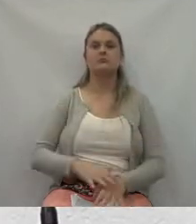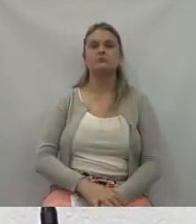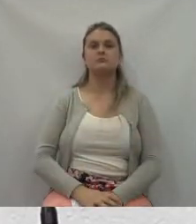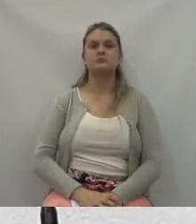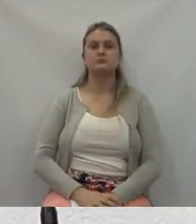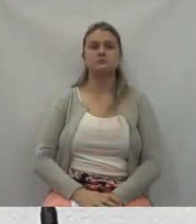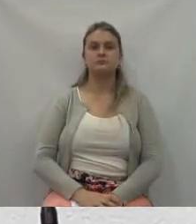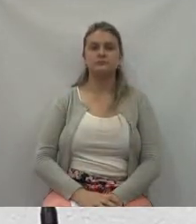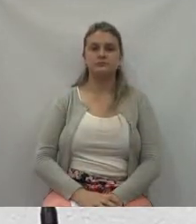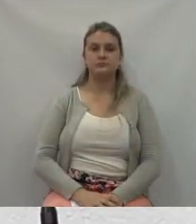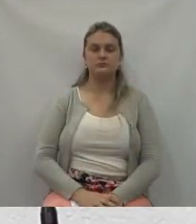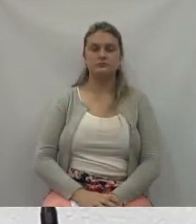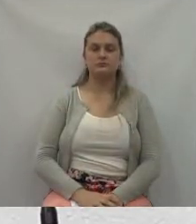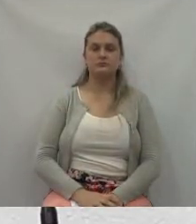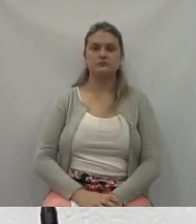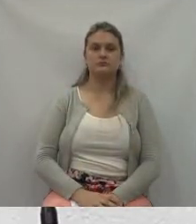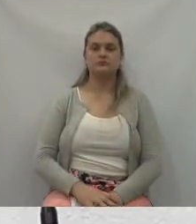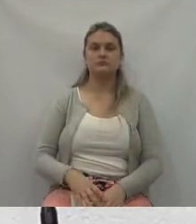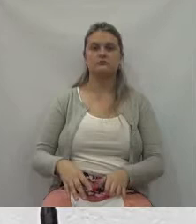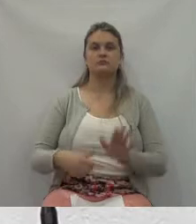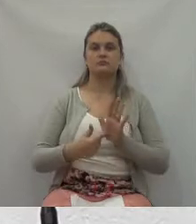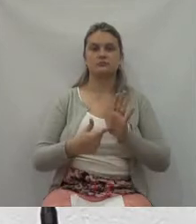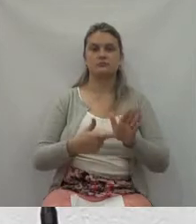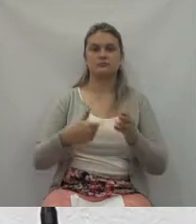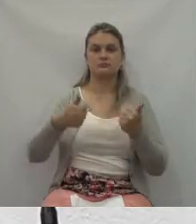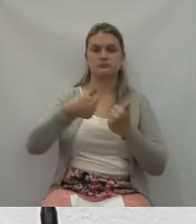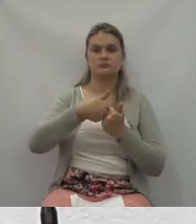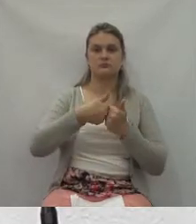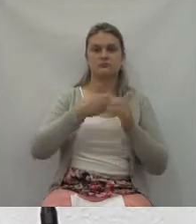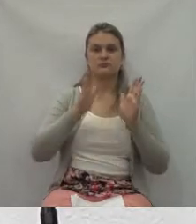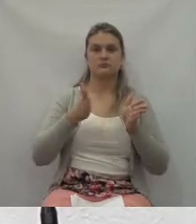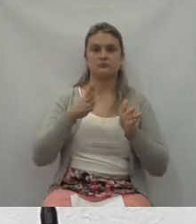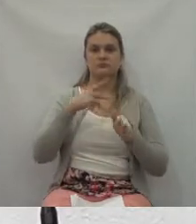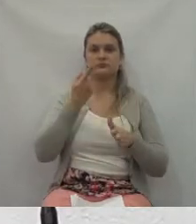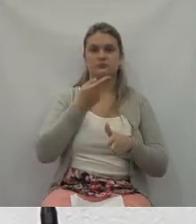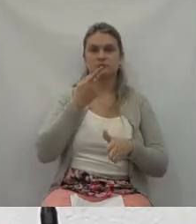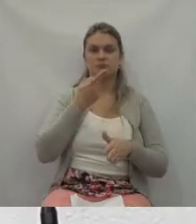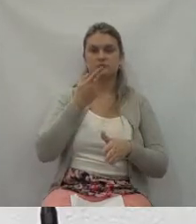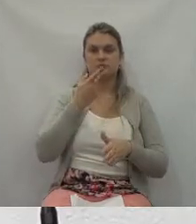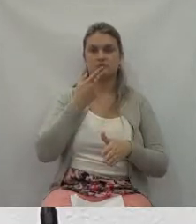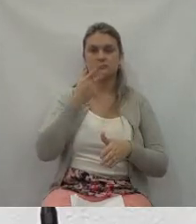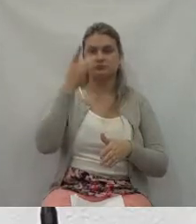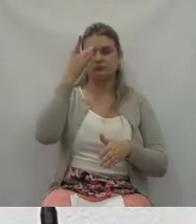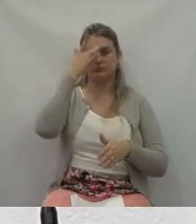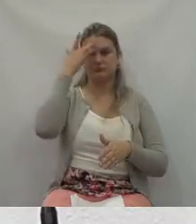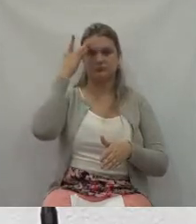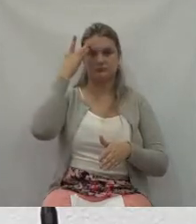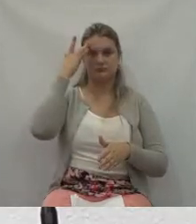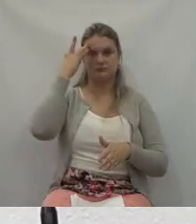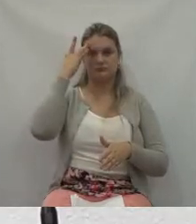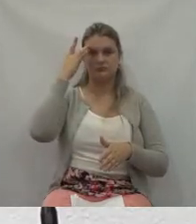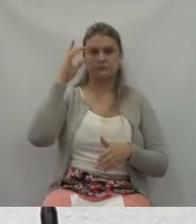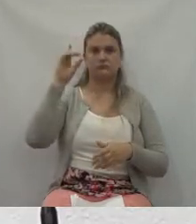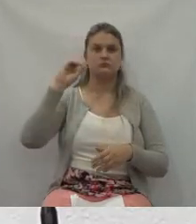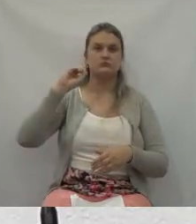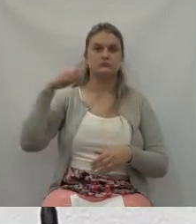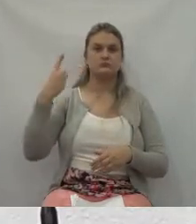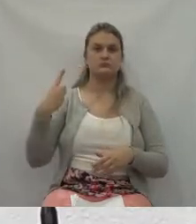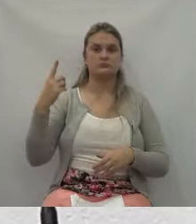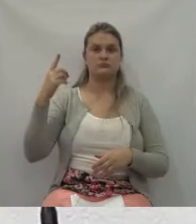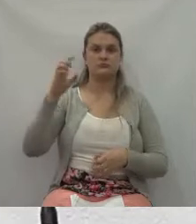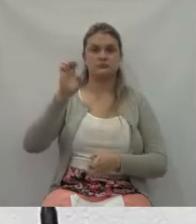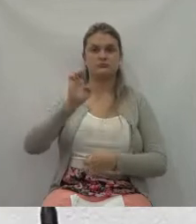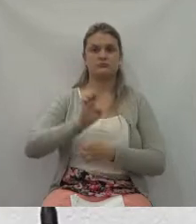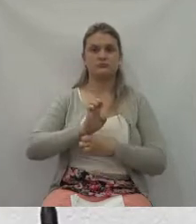Representante, já mencionado, do excelentíssimo senhor deputado estadual, Roussem